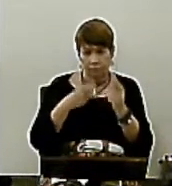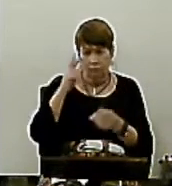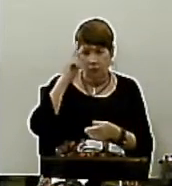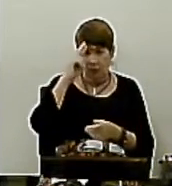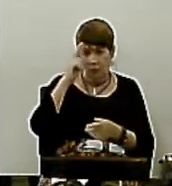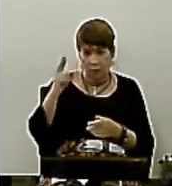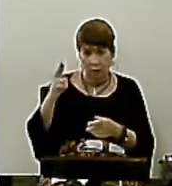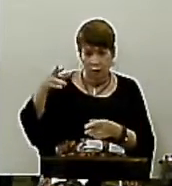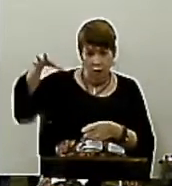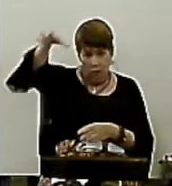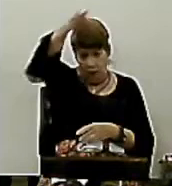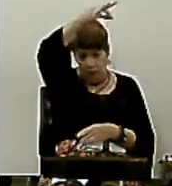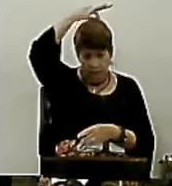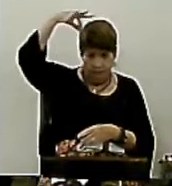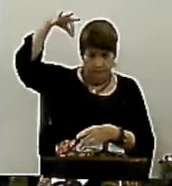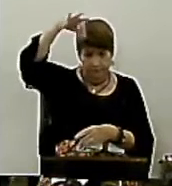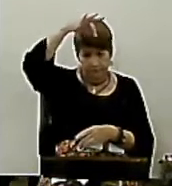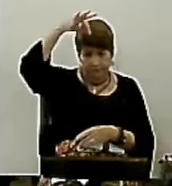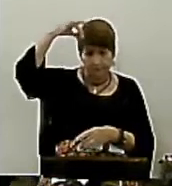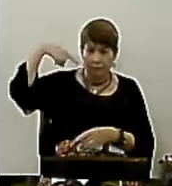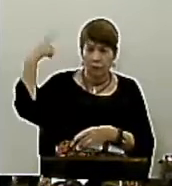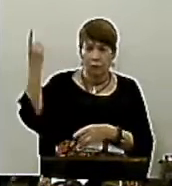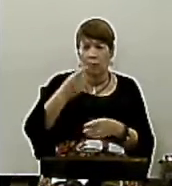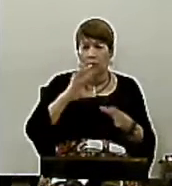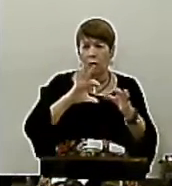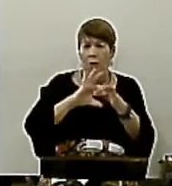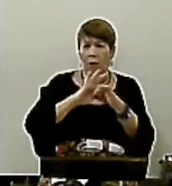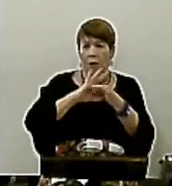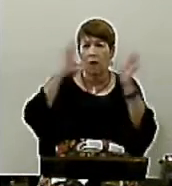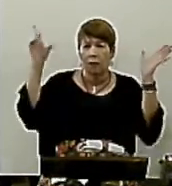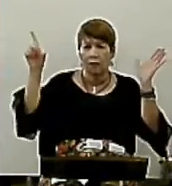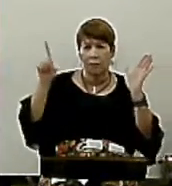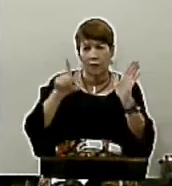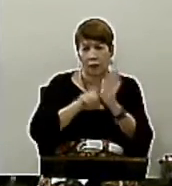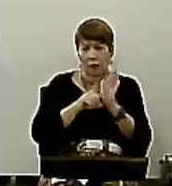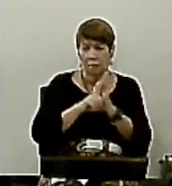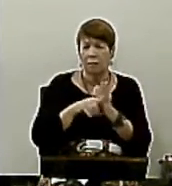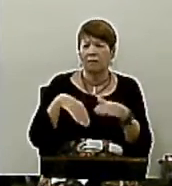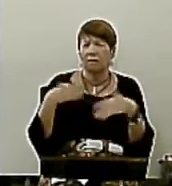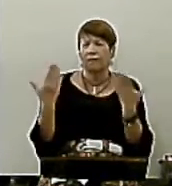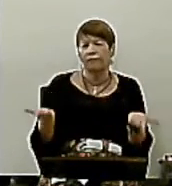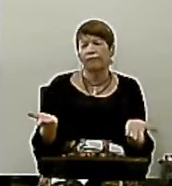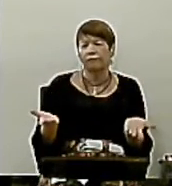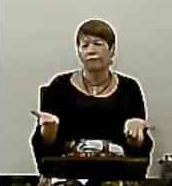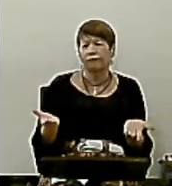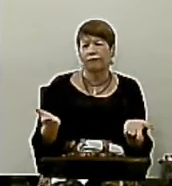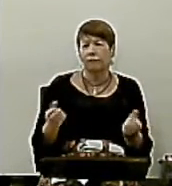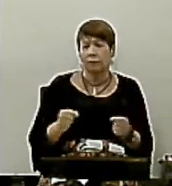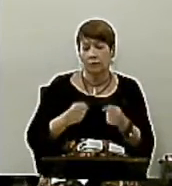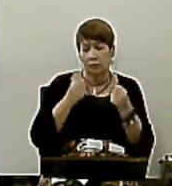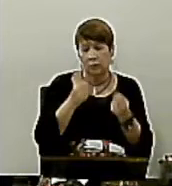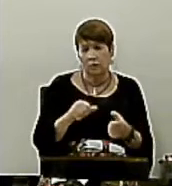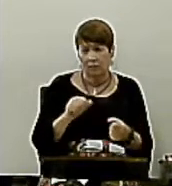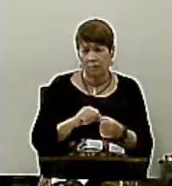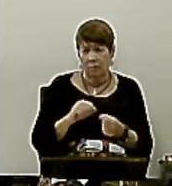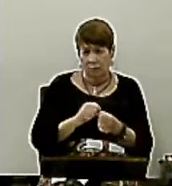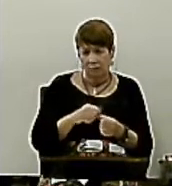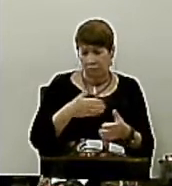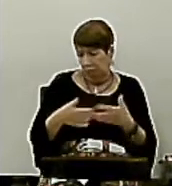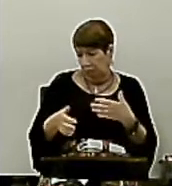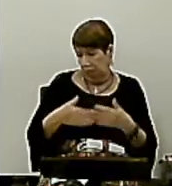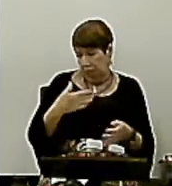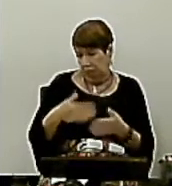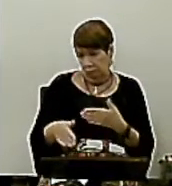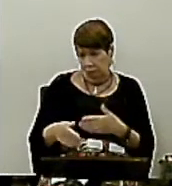Se nós formos livres da lei, então nós podemos fazer qualquer coisa? Paulo vai dizer que não